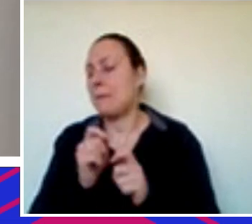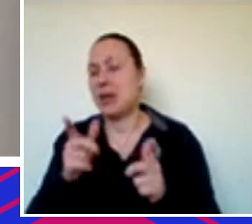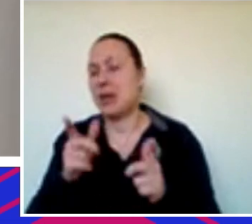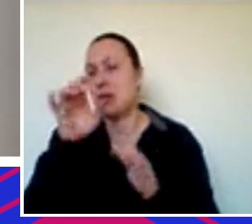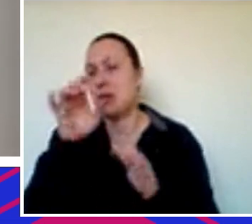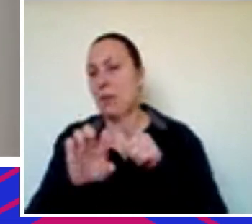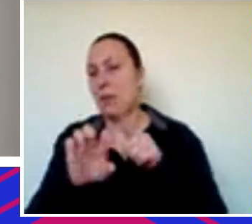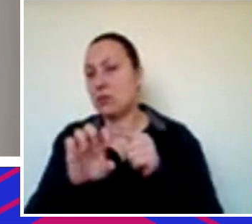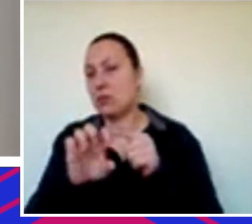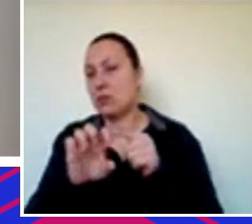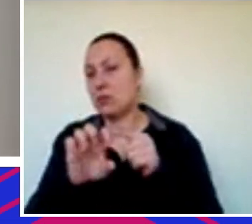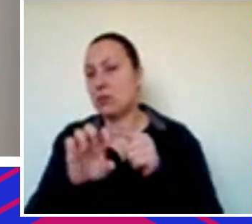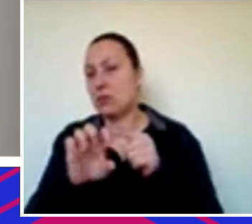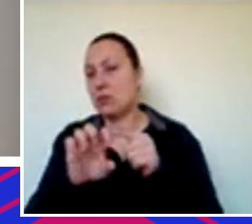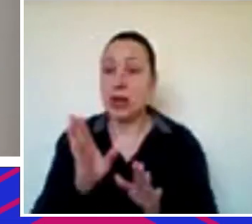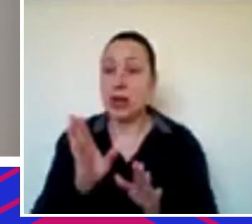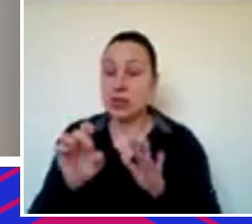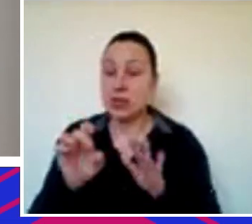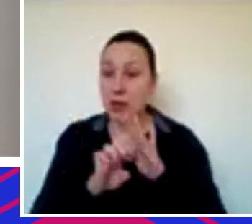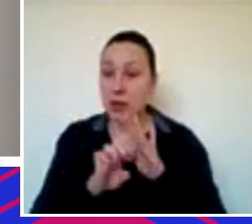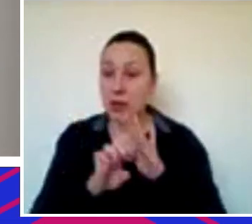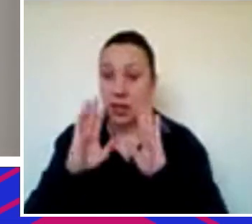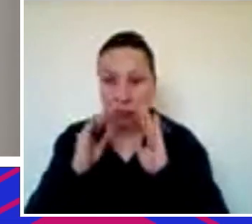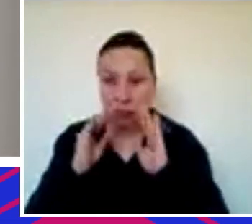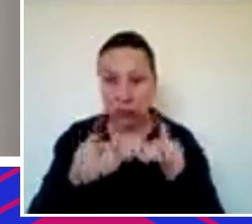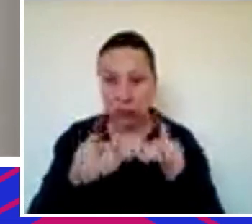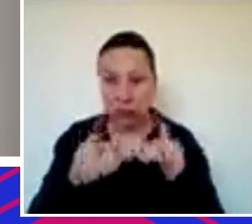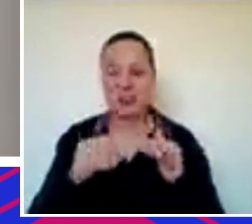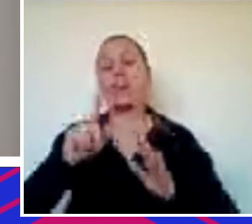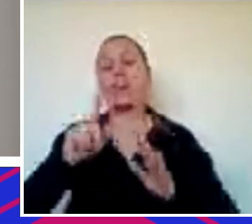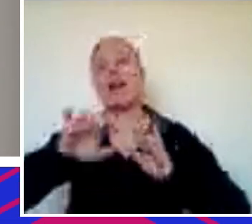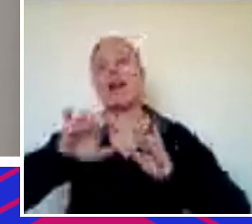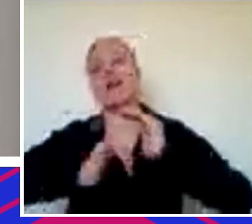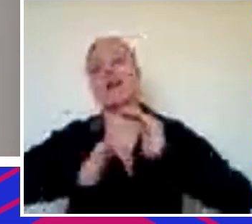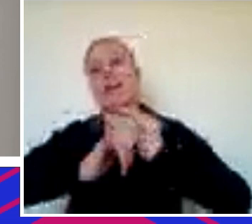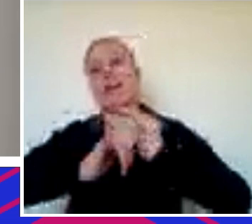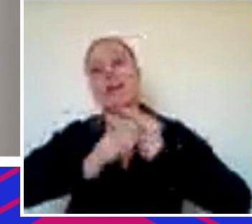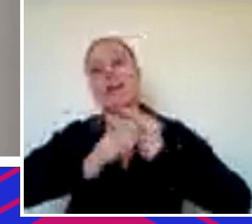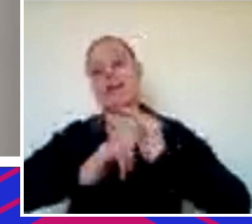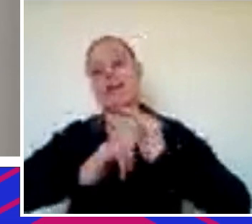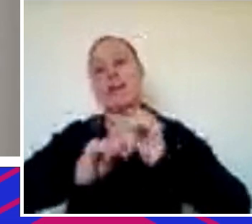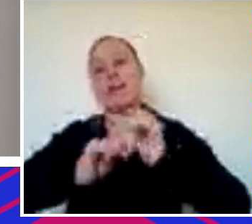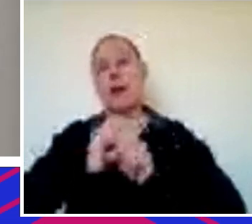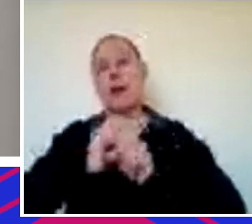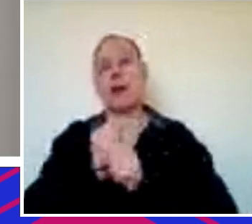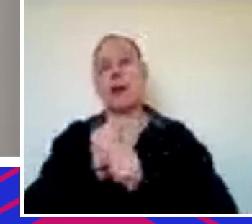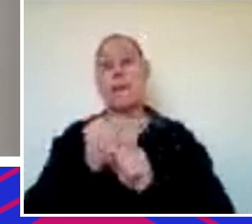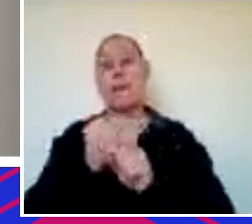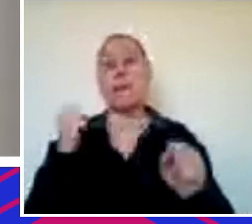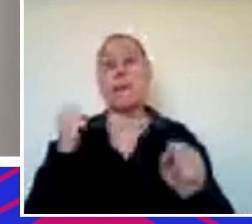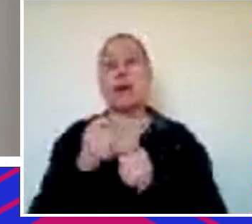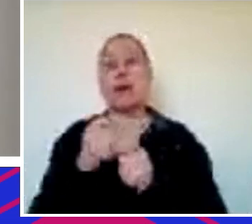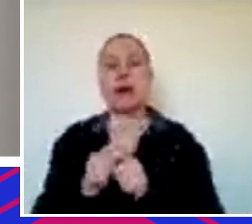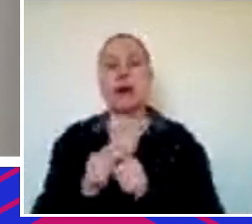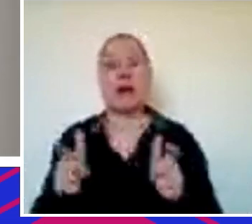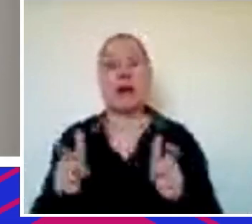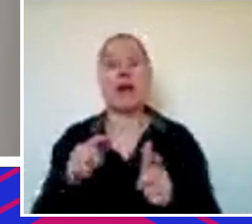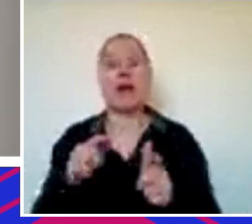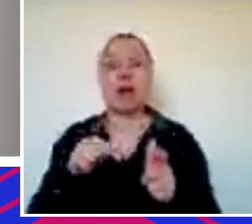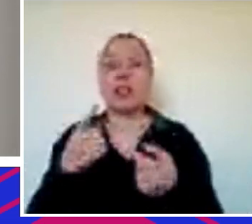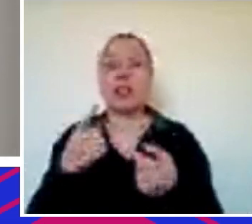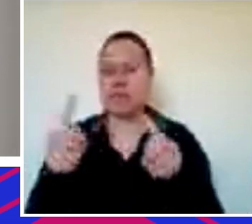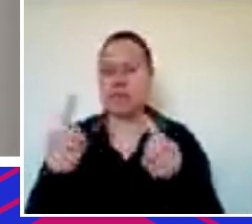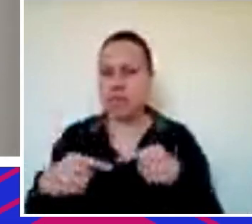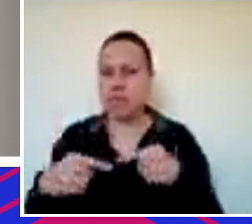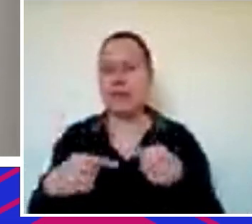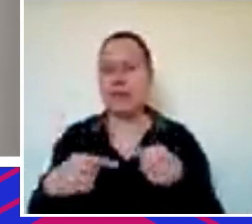entra num tipo de empresa específico, né? No estágio de startups que estão ali empresas no ritmo de crescimento que a gente sabe que tem. E com desafios